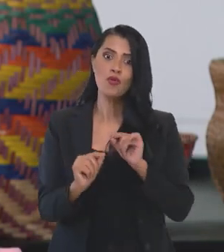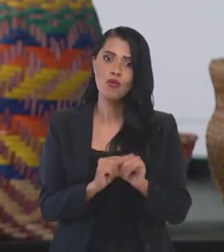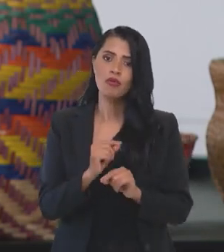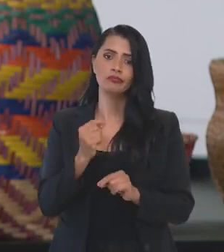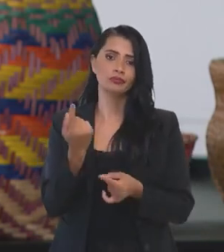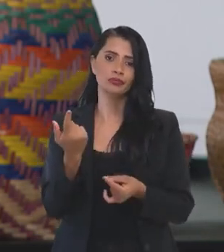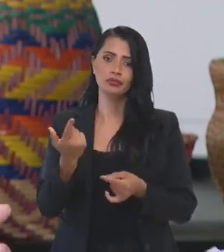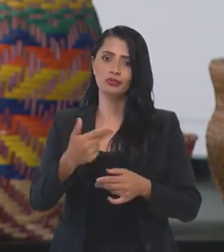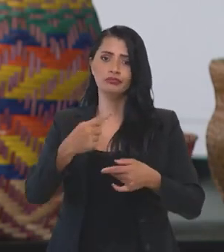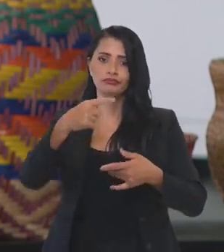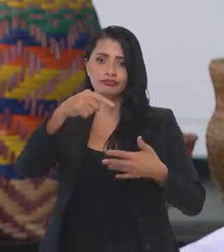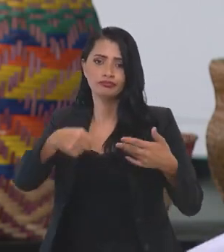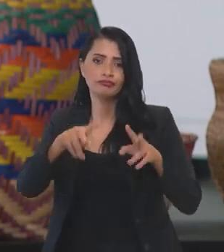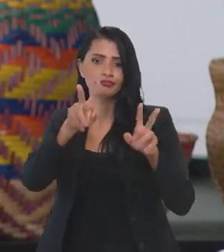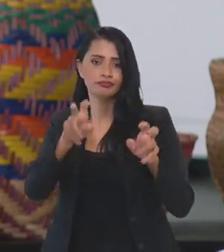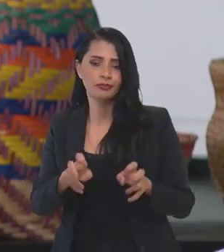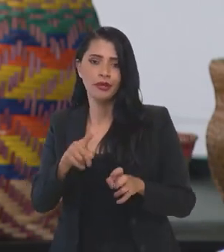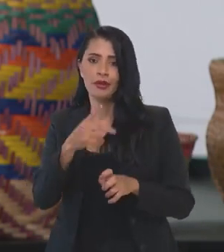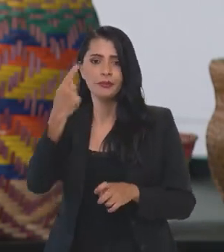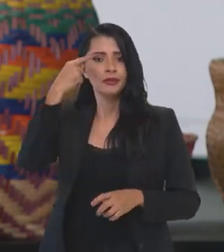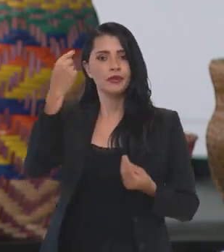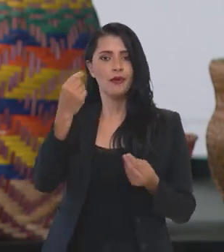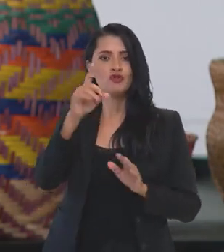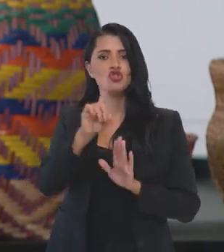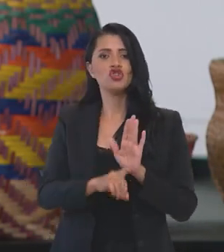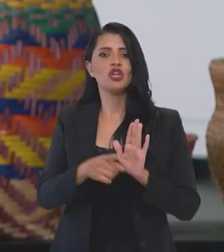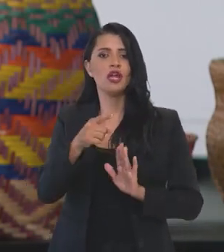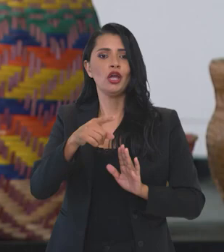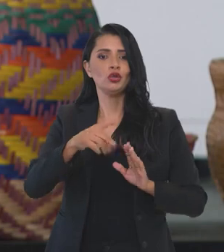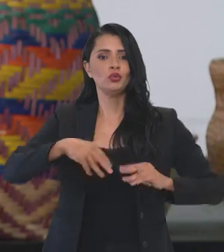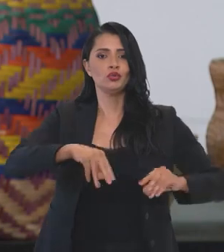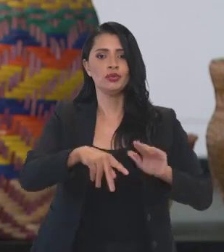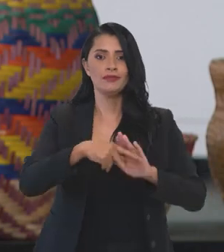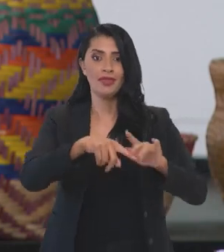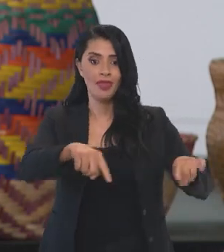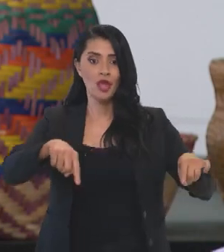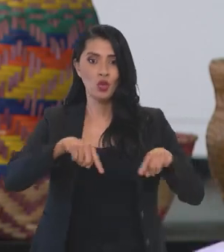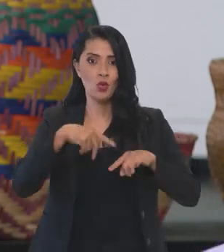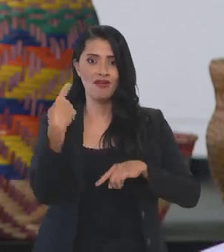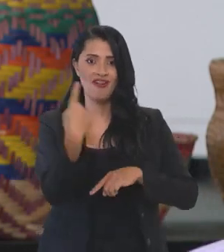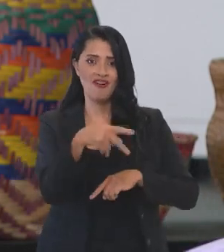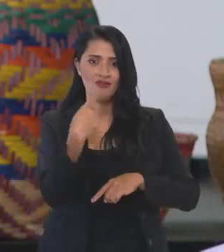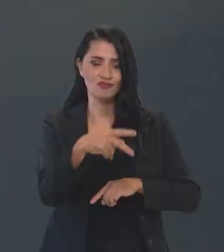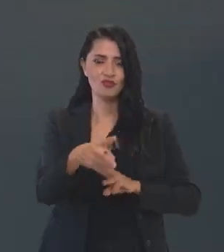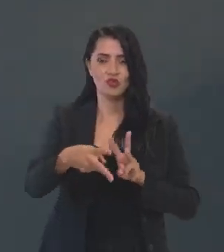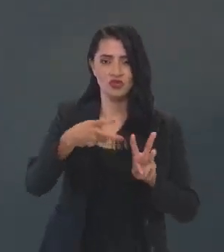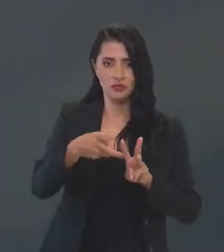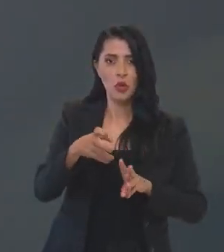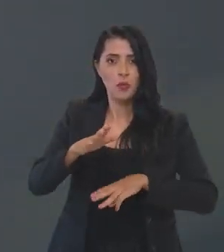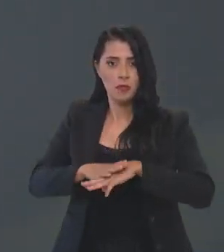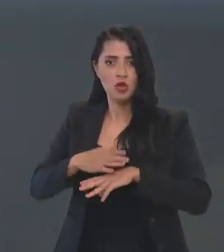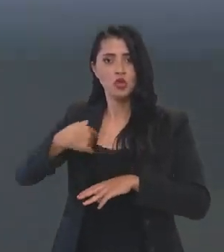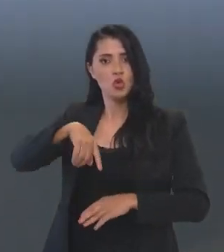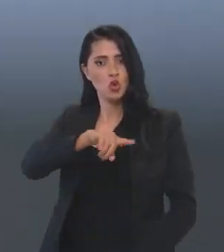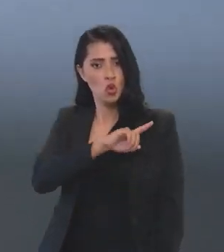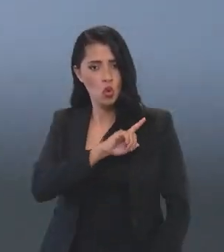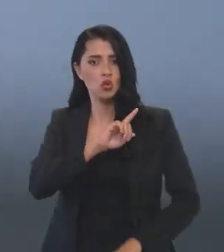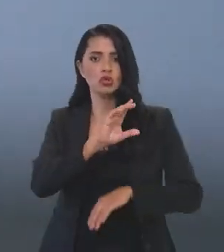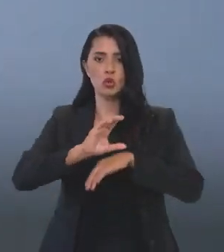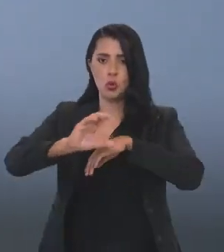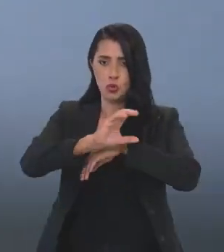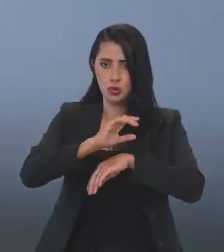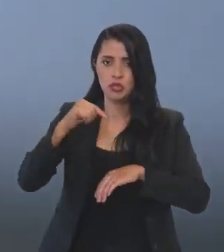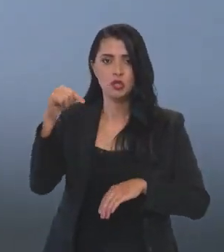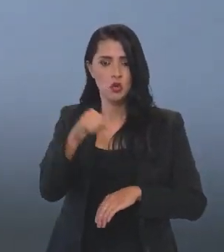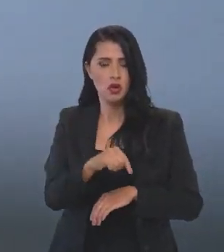mas por questões que desconsideravam os direitos territoriais indígenas. Quando a nossa Constituição, ela